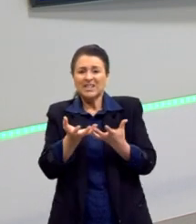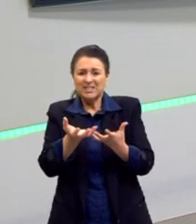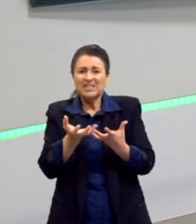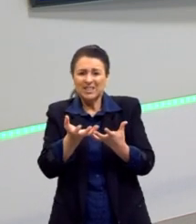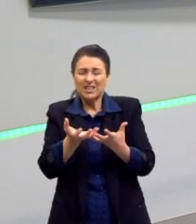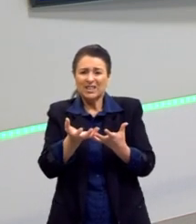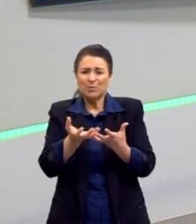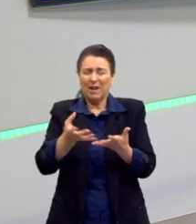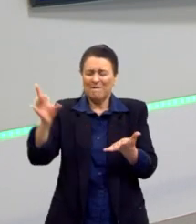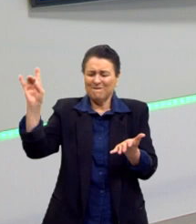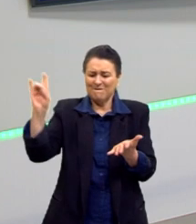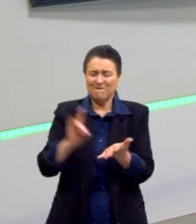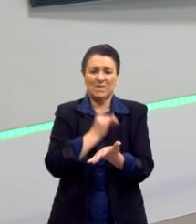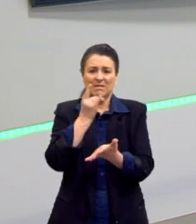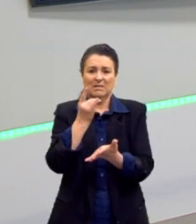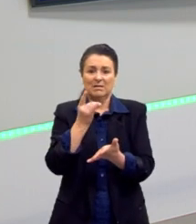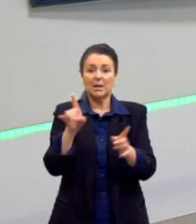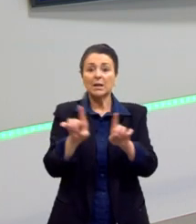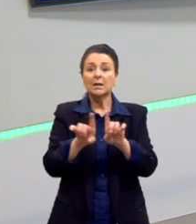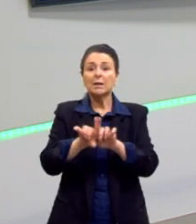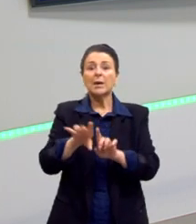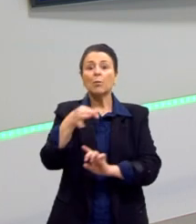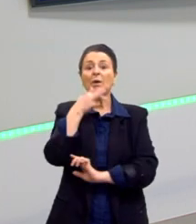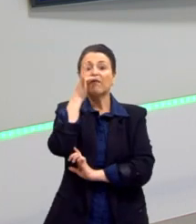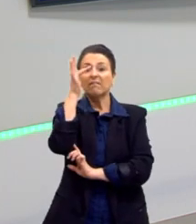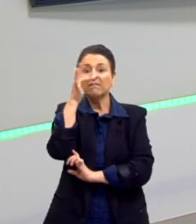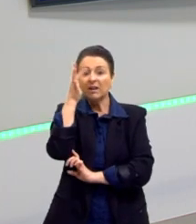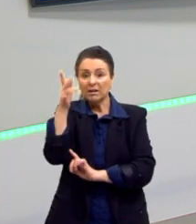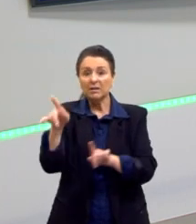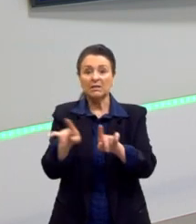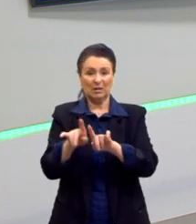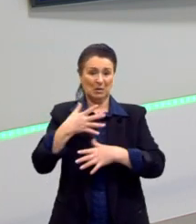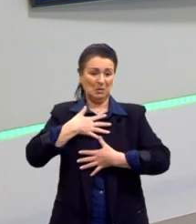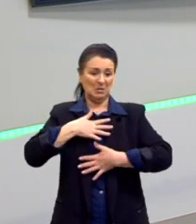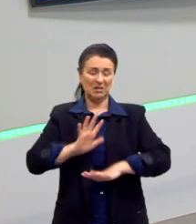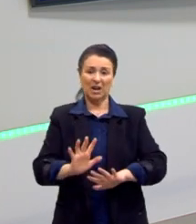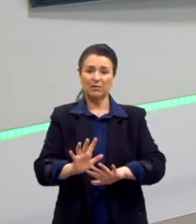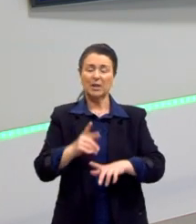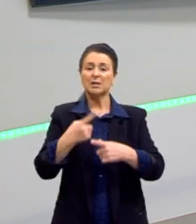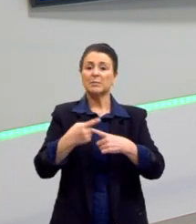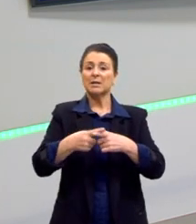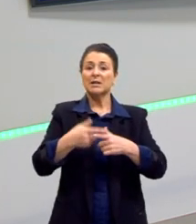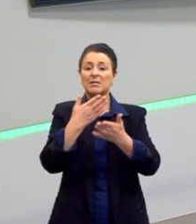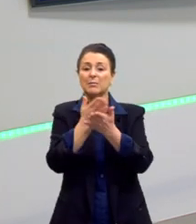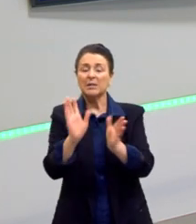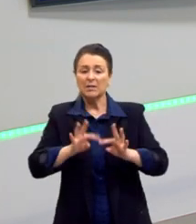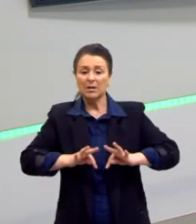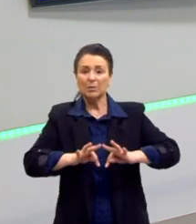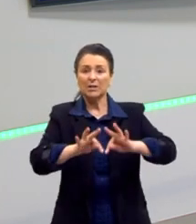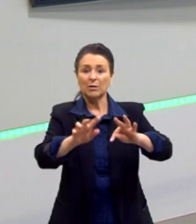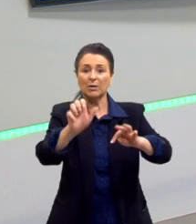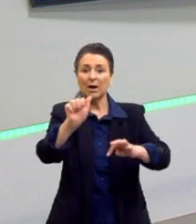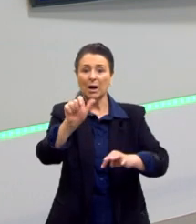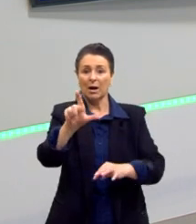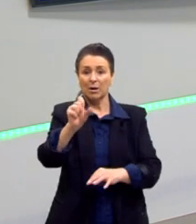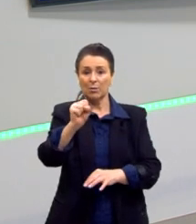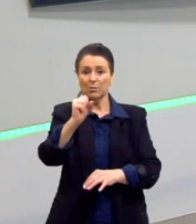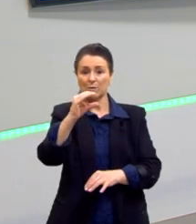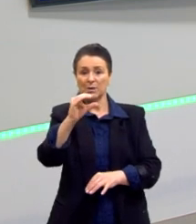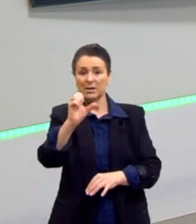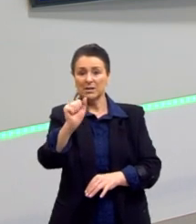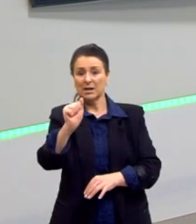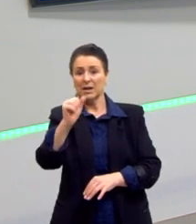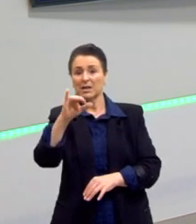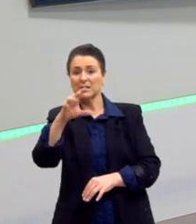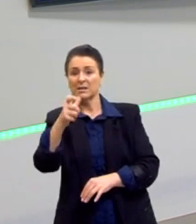e também com a França, né, eles perderam ali o território da Alsácia-Lorena para a França e eles queriam muito reconquistar